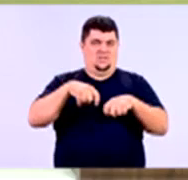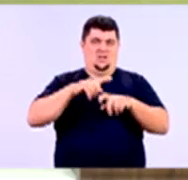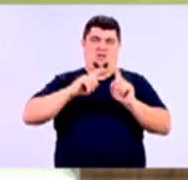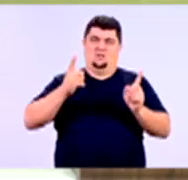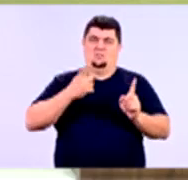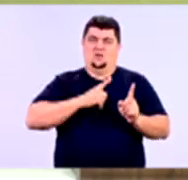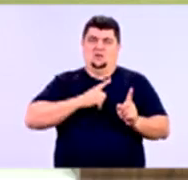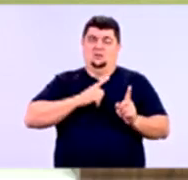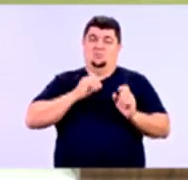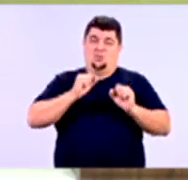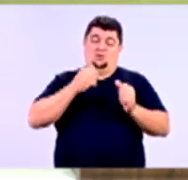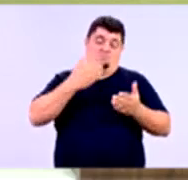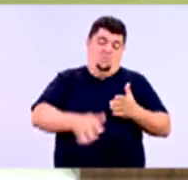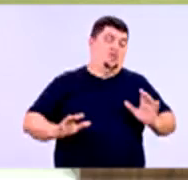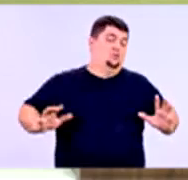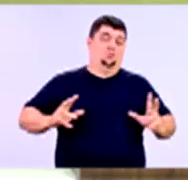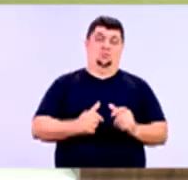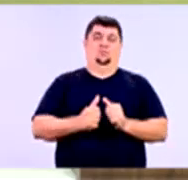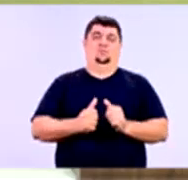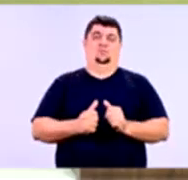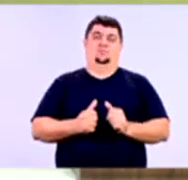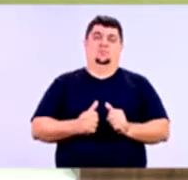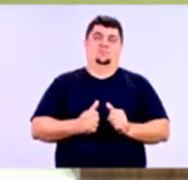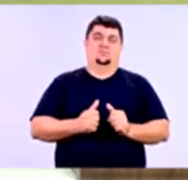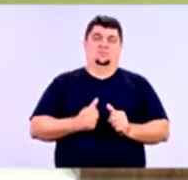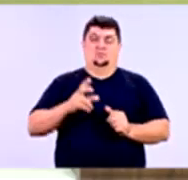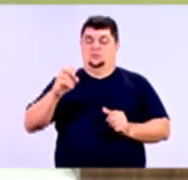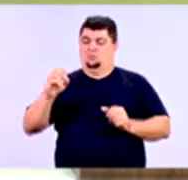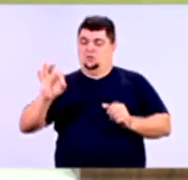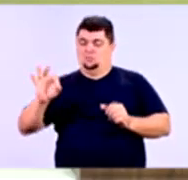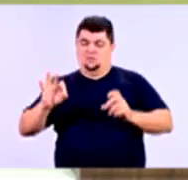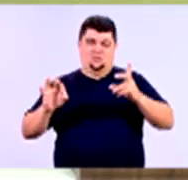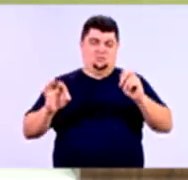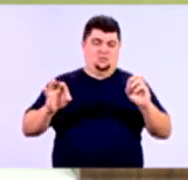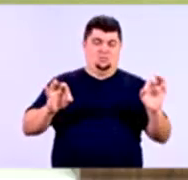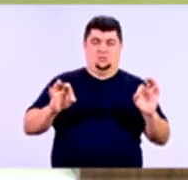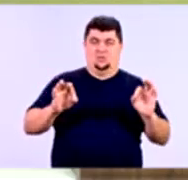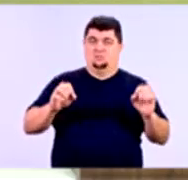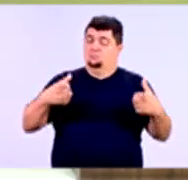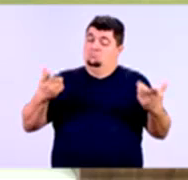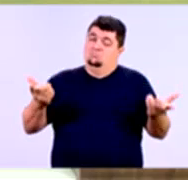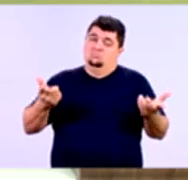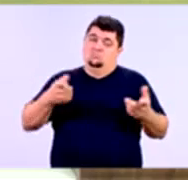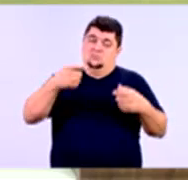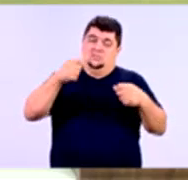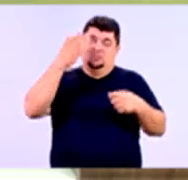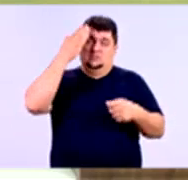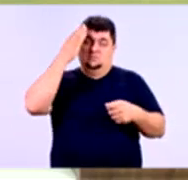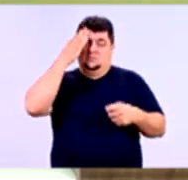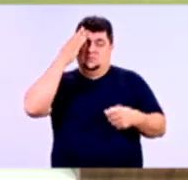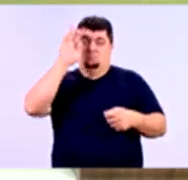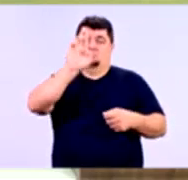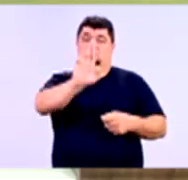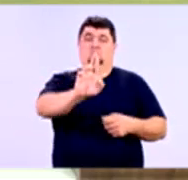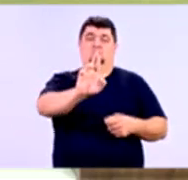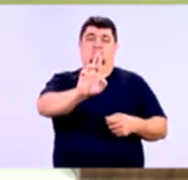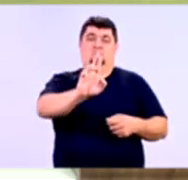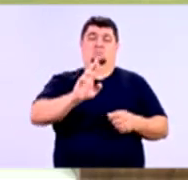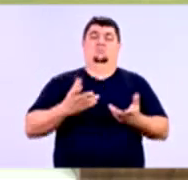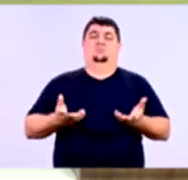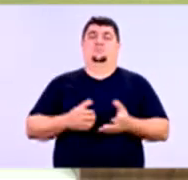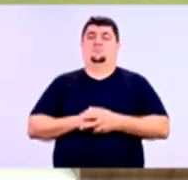possibilidade de perder tudo, e essa probabilidade for de 50% para cada lado, aí o que cabe é você analisar se você vai tentar ou não.